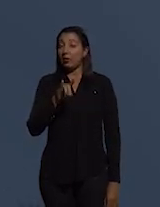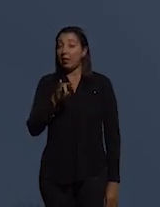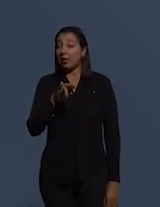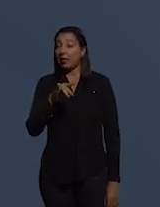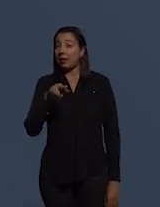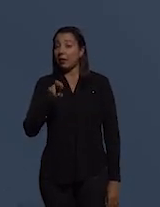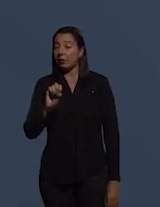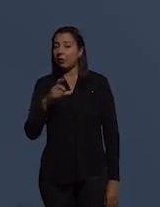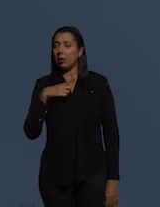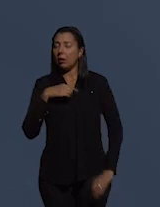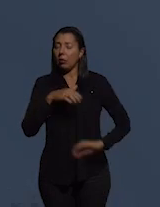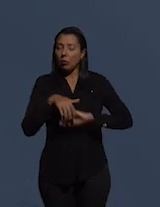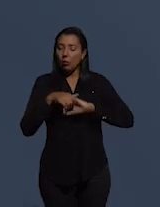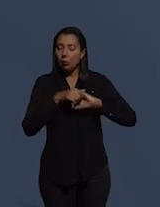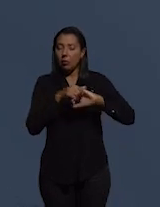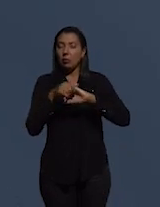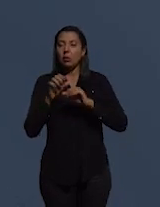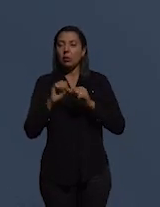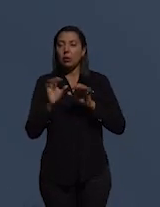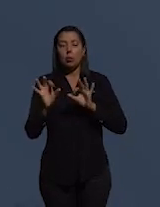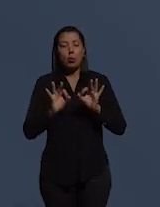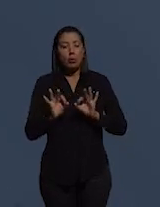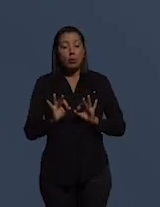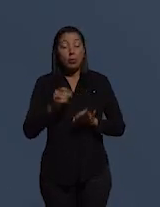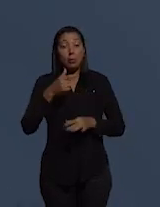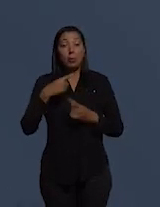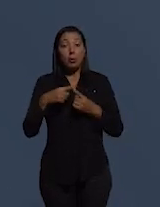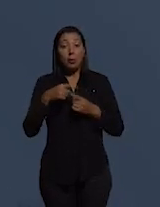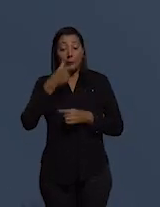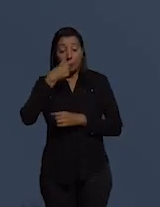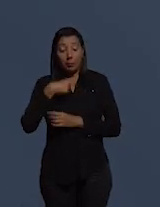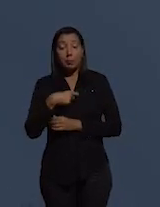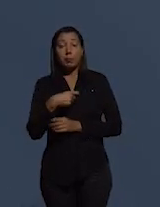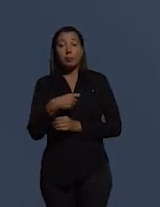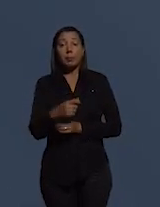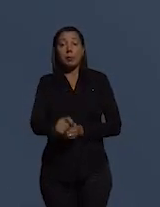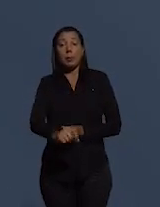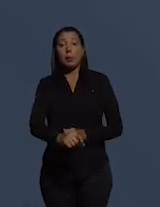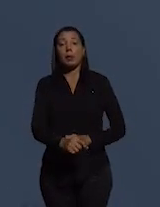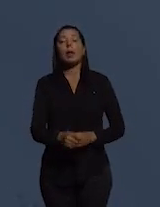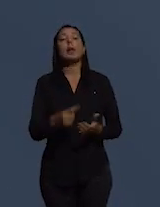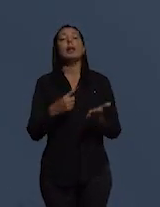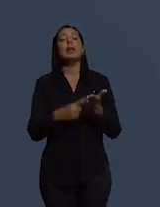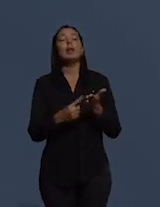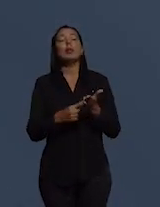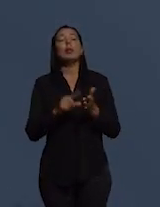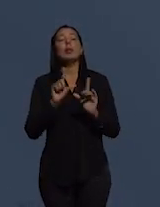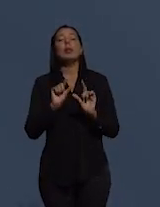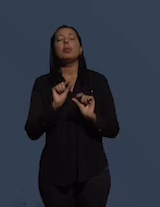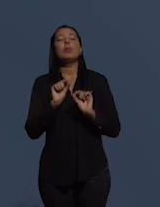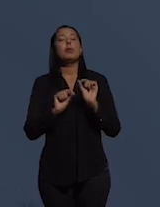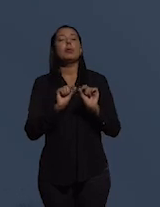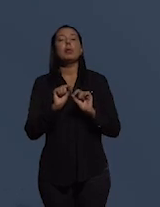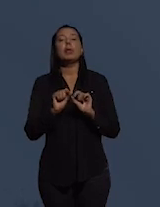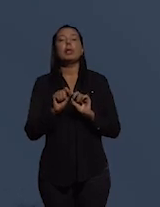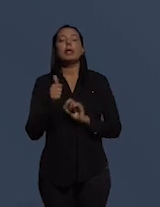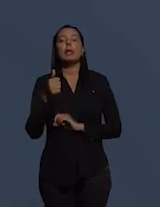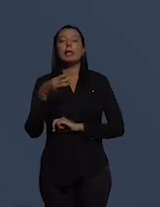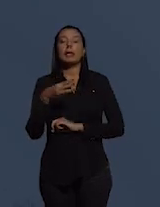eu saúdo a realização desse evento que para mim ele cumpre no mínimo três